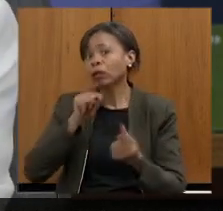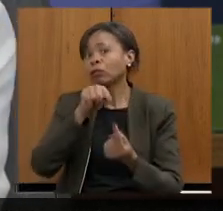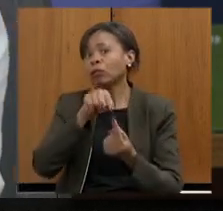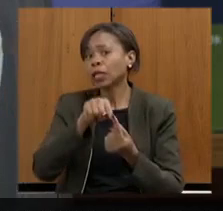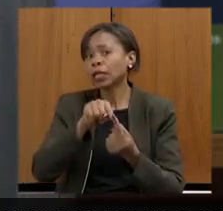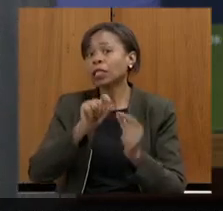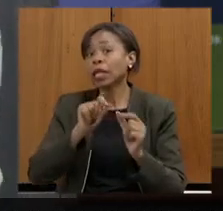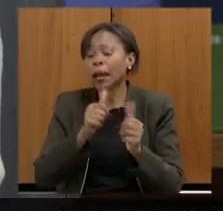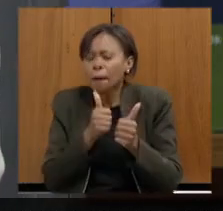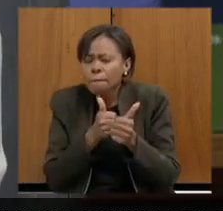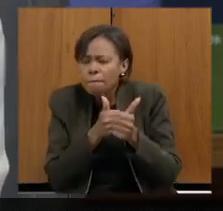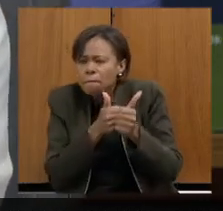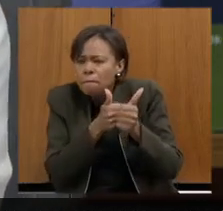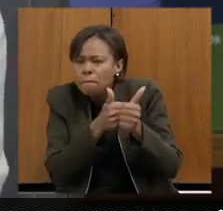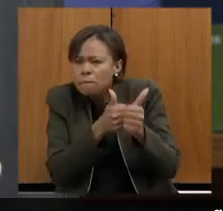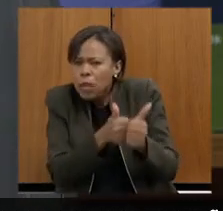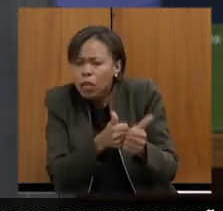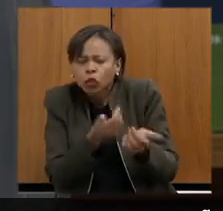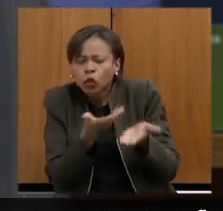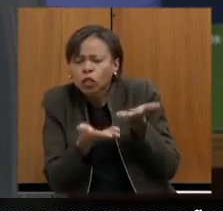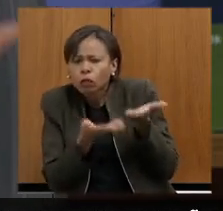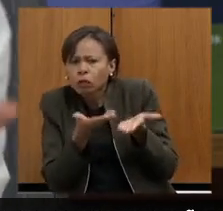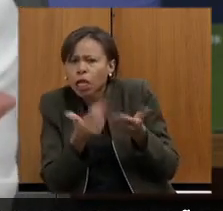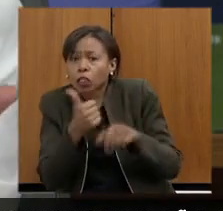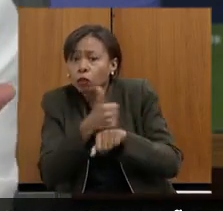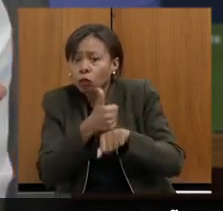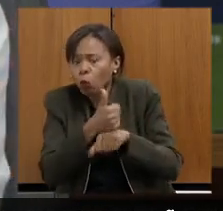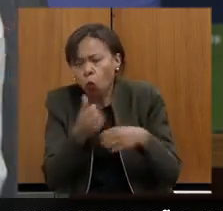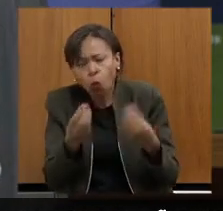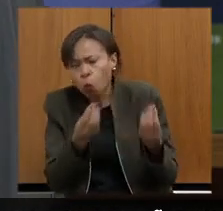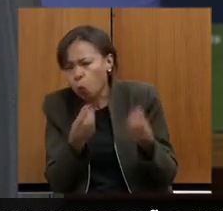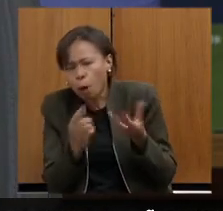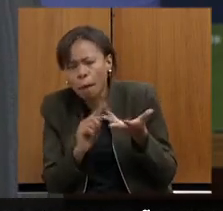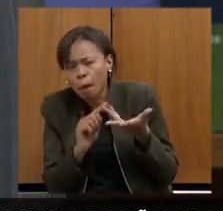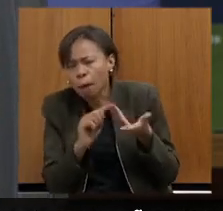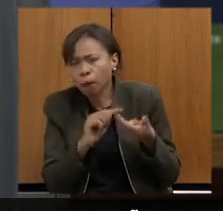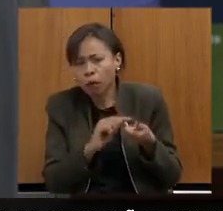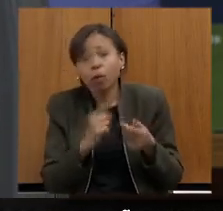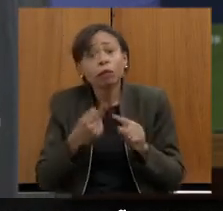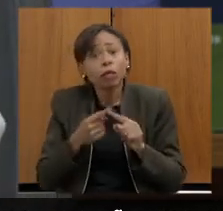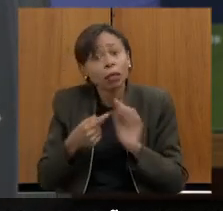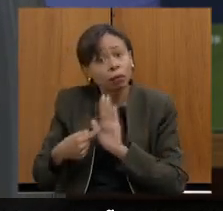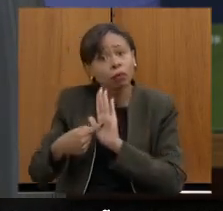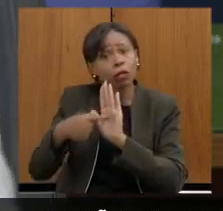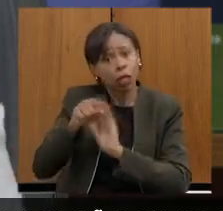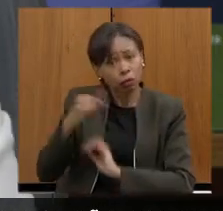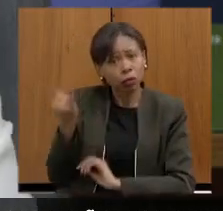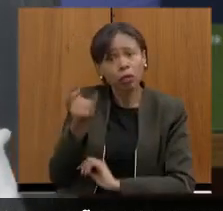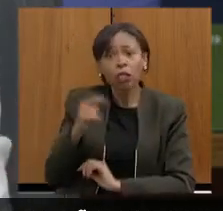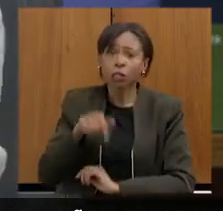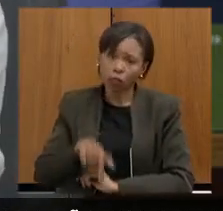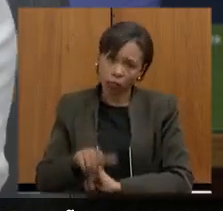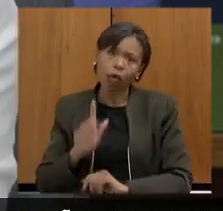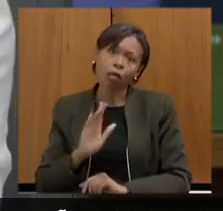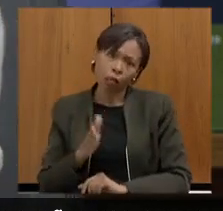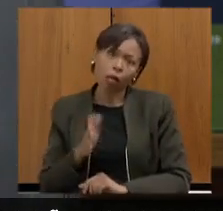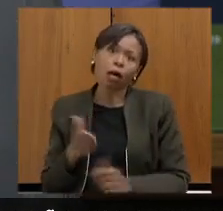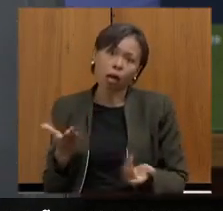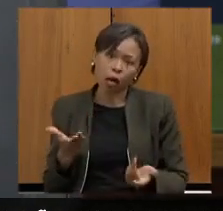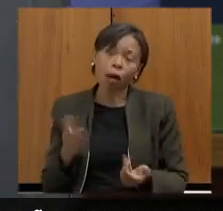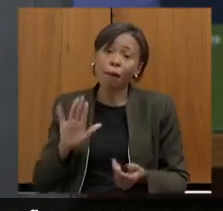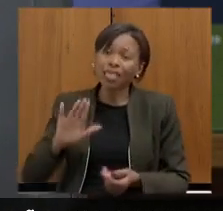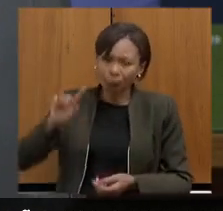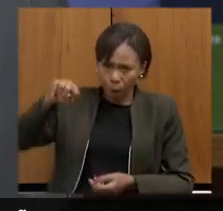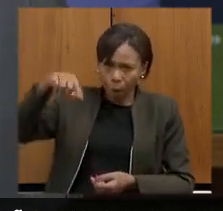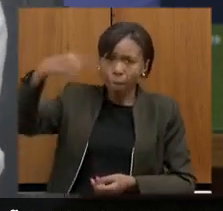minucioso de todo esse atendimento porque é muito importante vir trazer aqui para vocês que a gente já está fazendo mas é importante na próxima